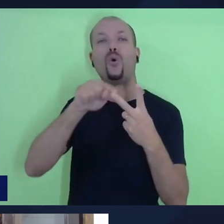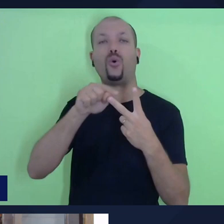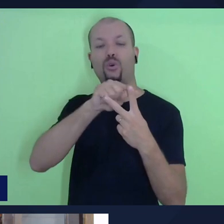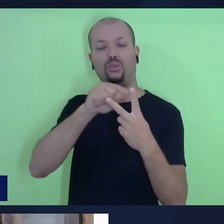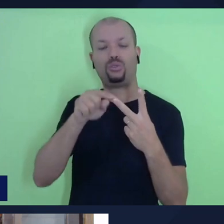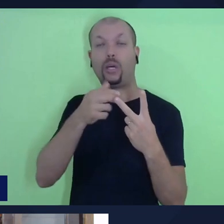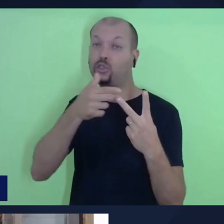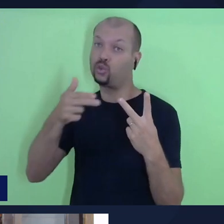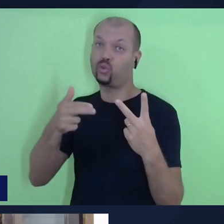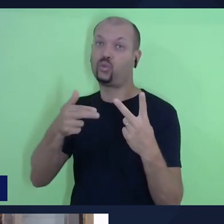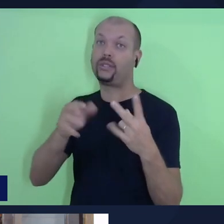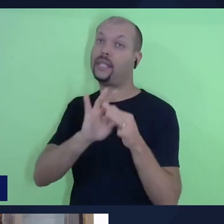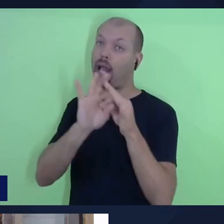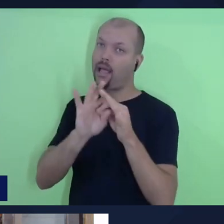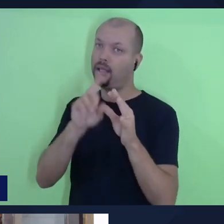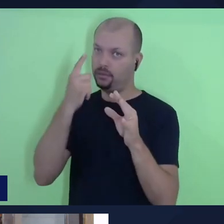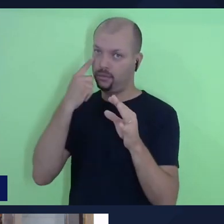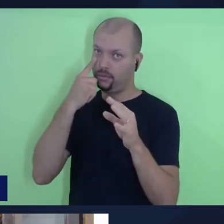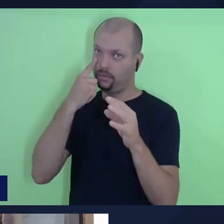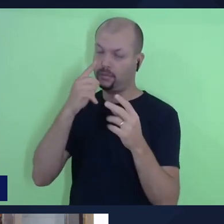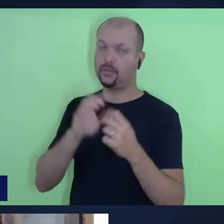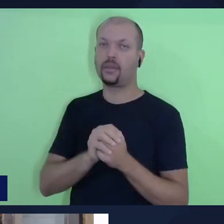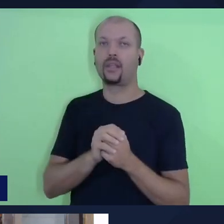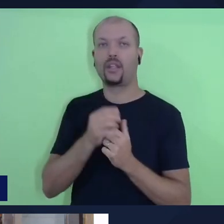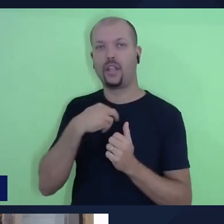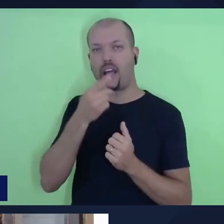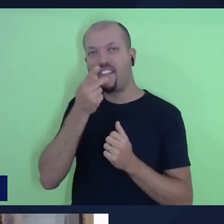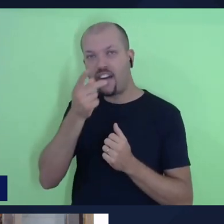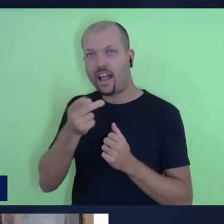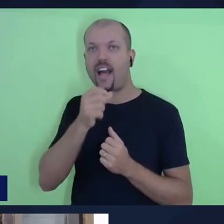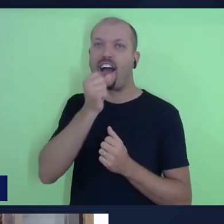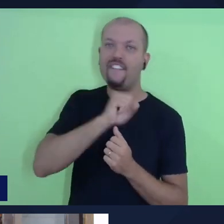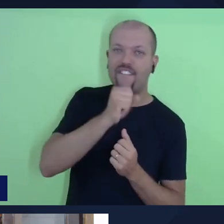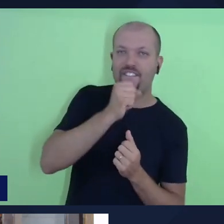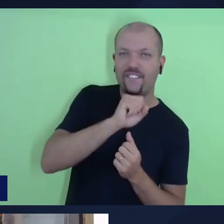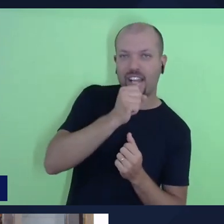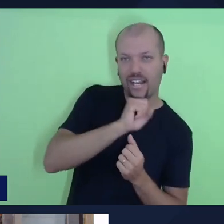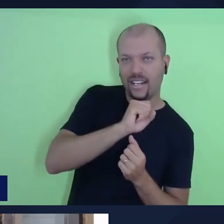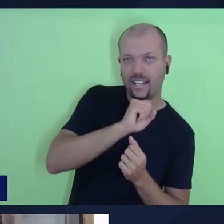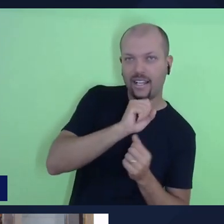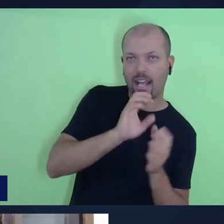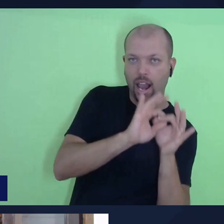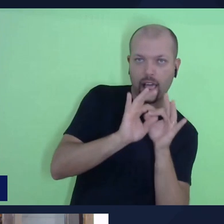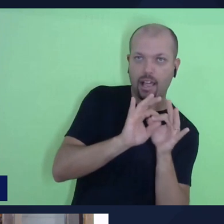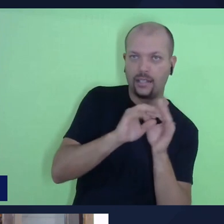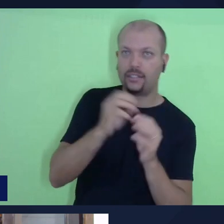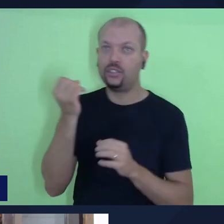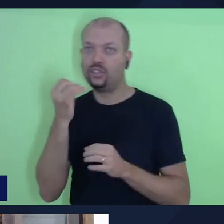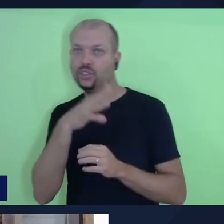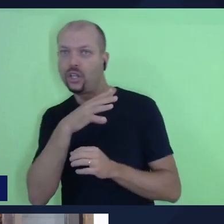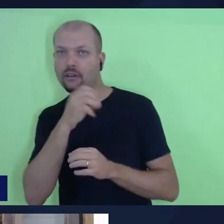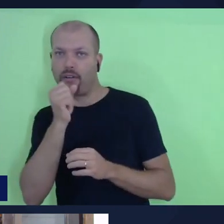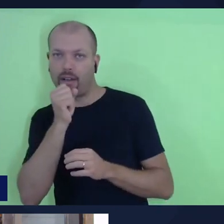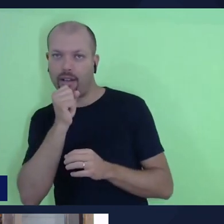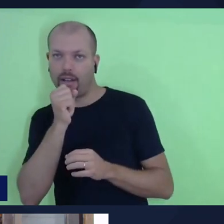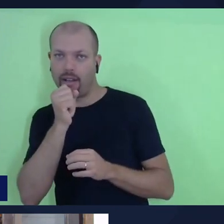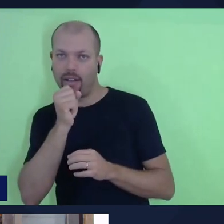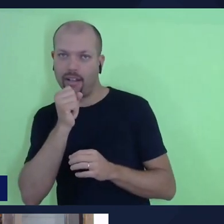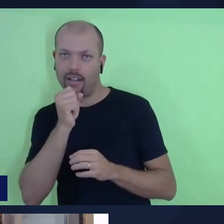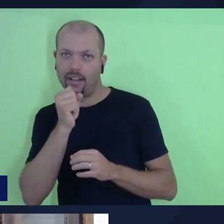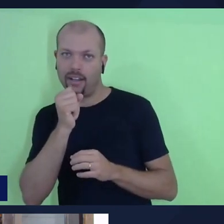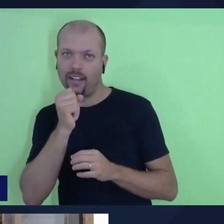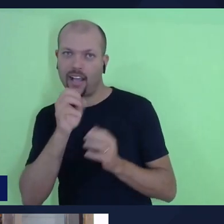entre aliança, é o que a gente chama de velha e nova aliança. Nada disso está sendo dito sobre, na lição dessa